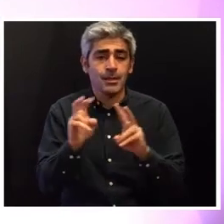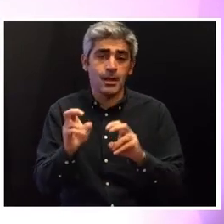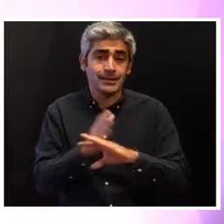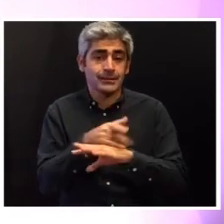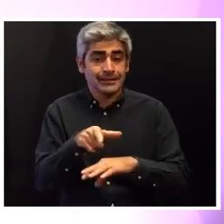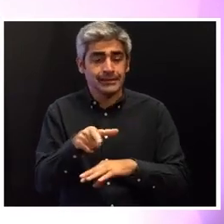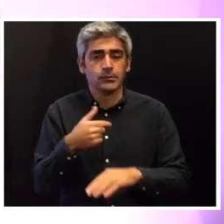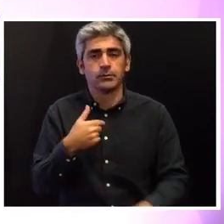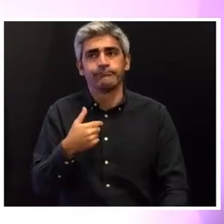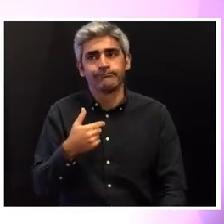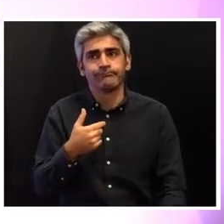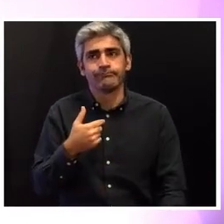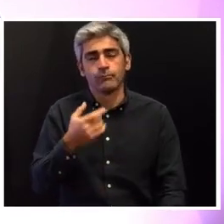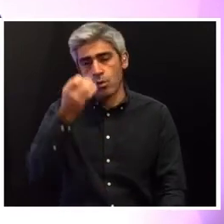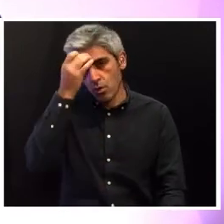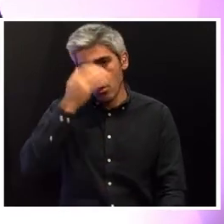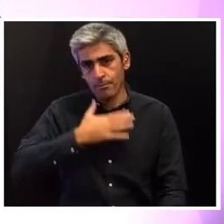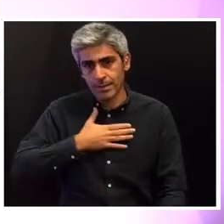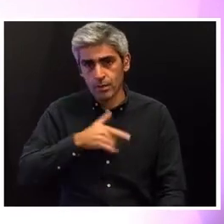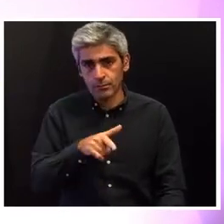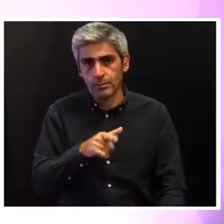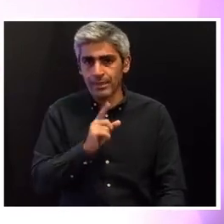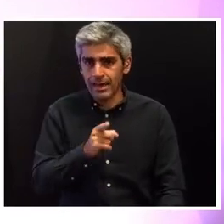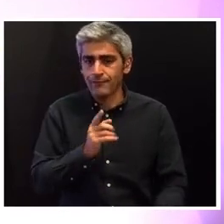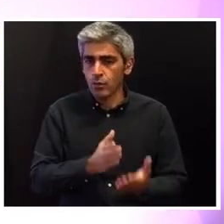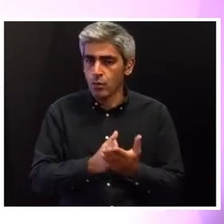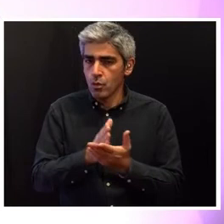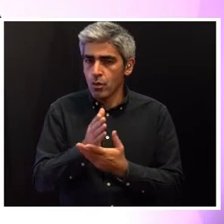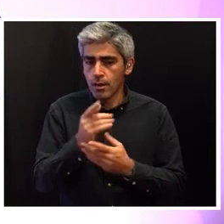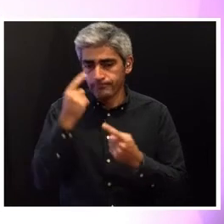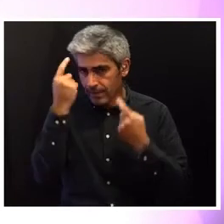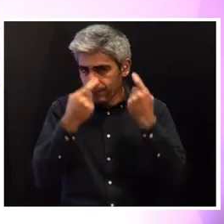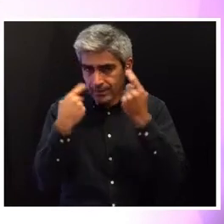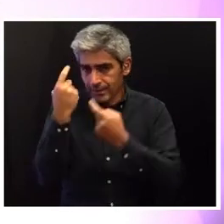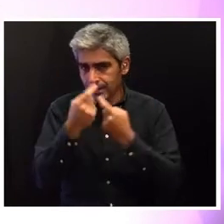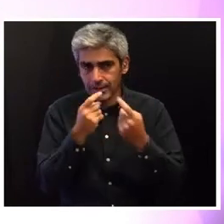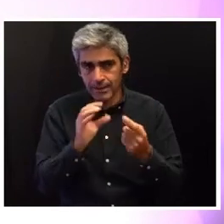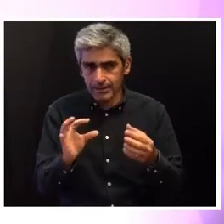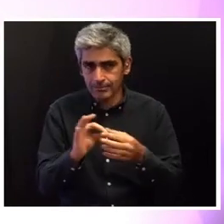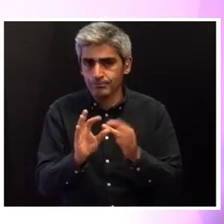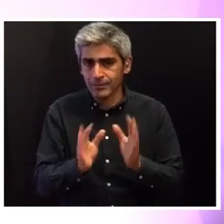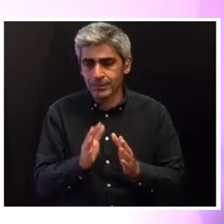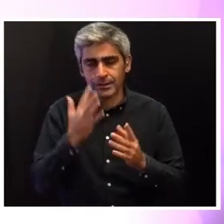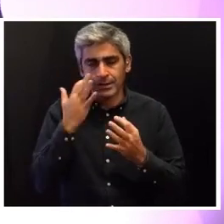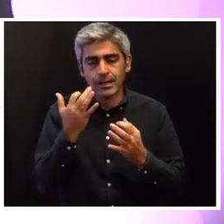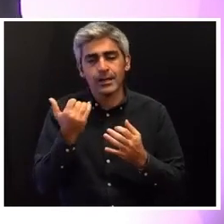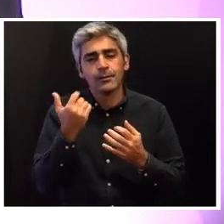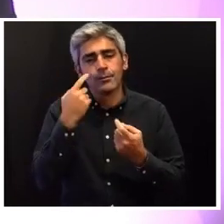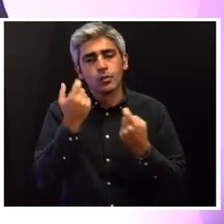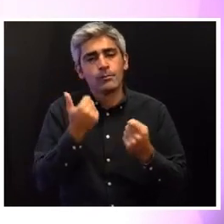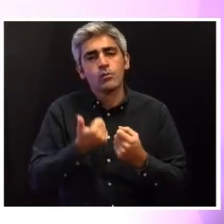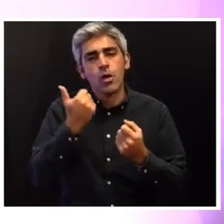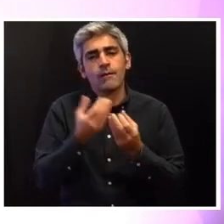temas sobre o qual, a meu ver, se deve continuar a refletir. Para procurar a melhor solução para